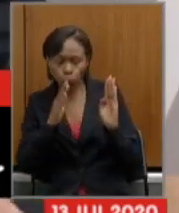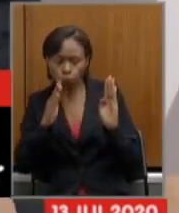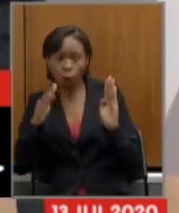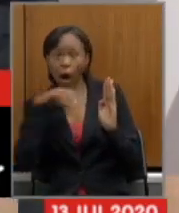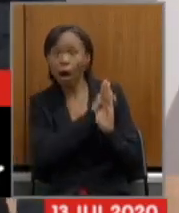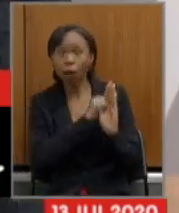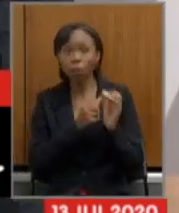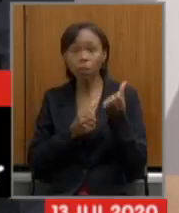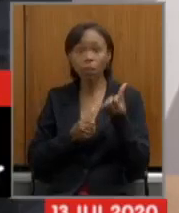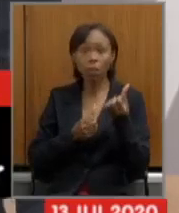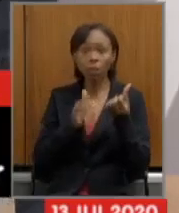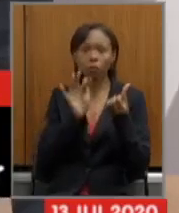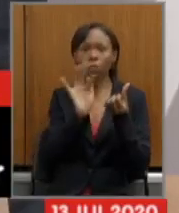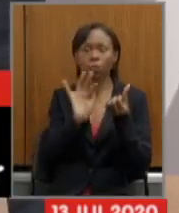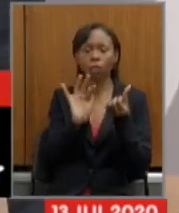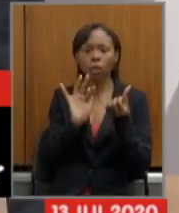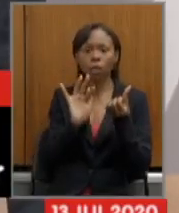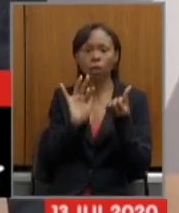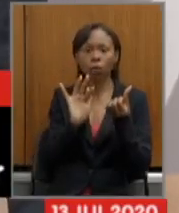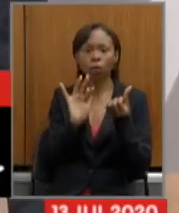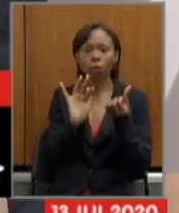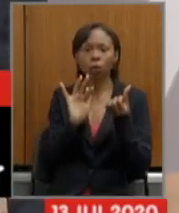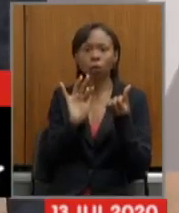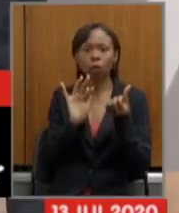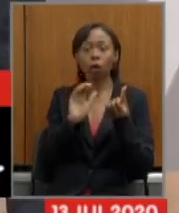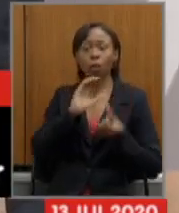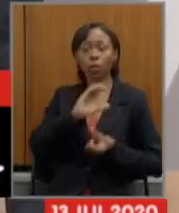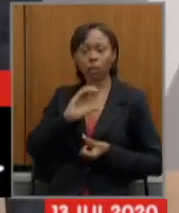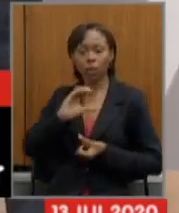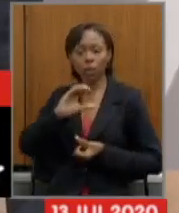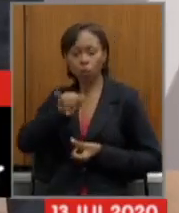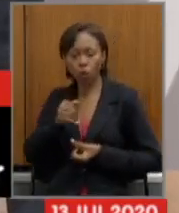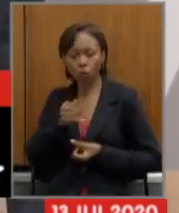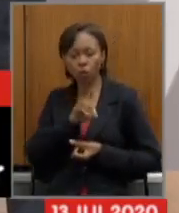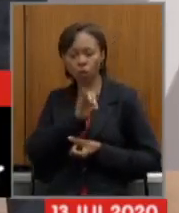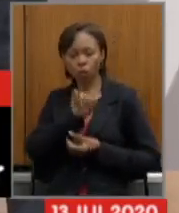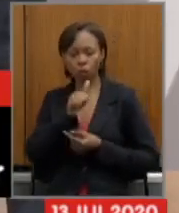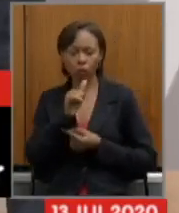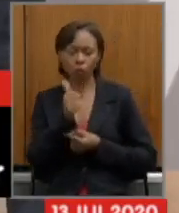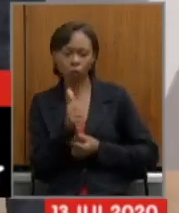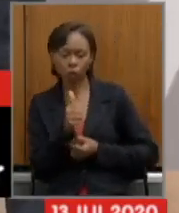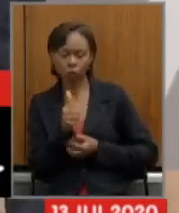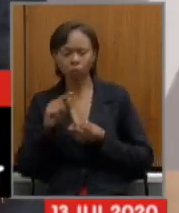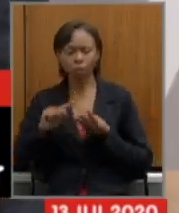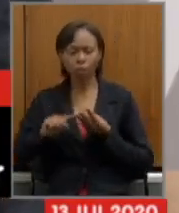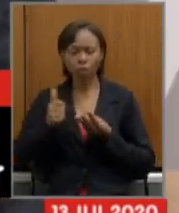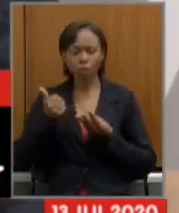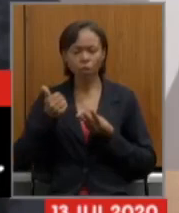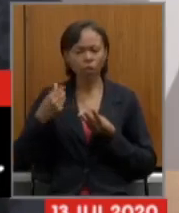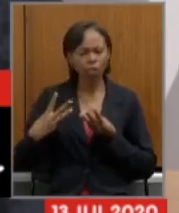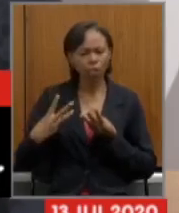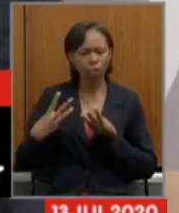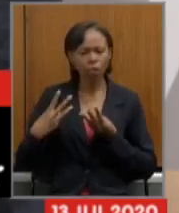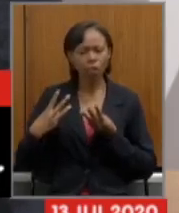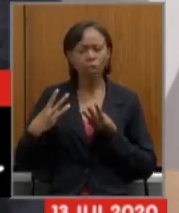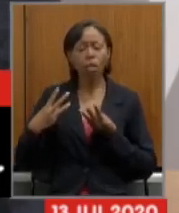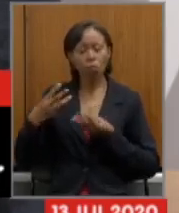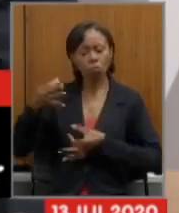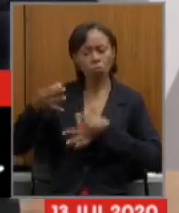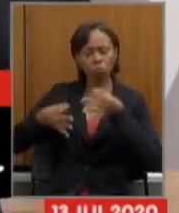fevereiro passou pela Comissão de Constituição e Justiça dia 11 dia 13 pela fiscalização financeira